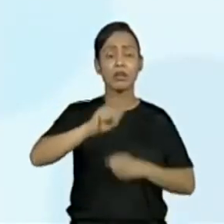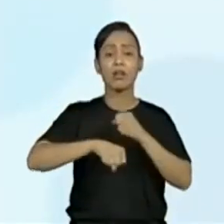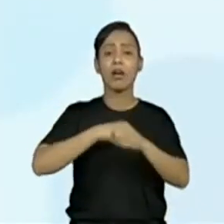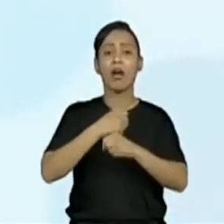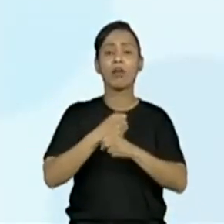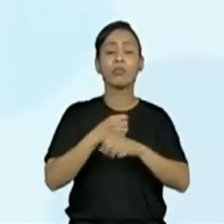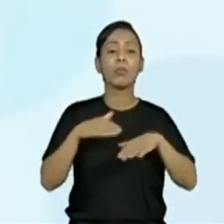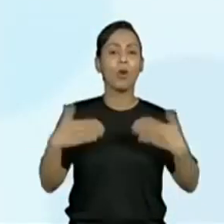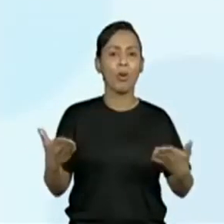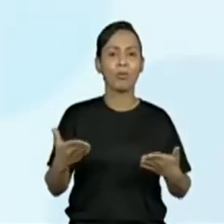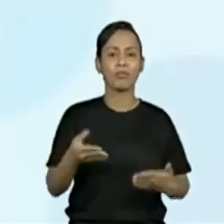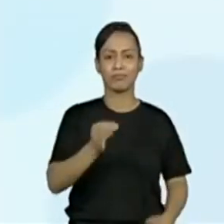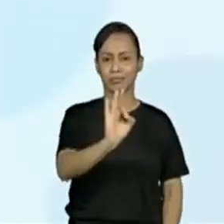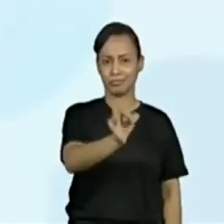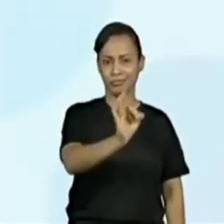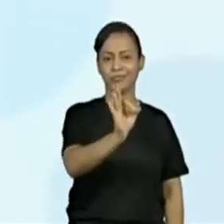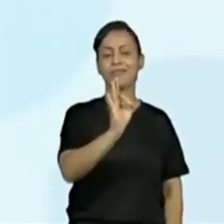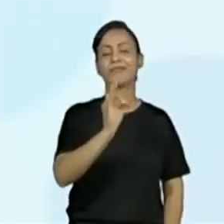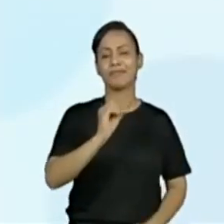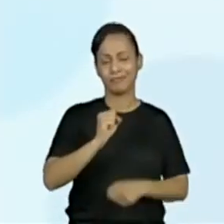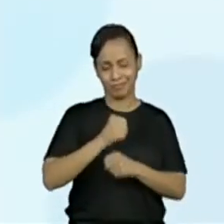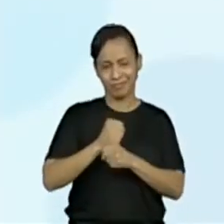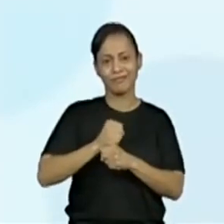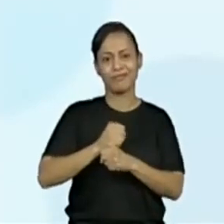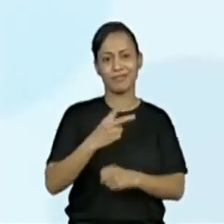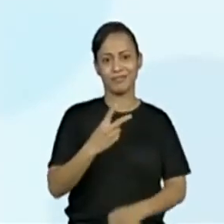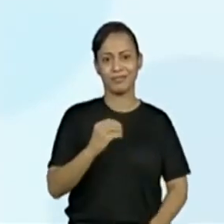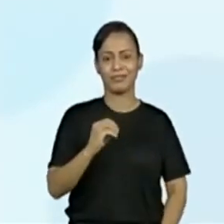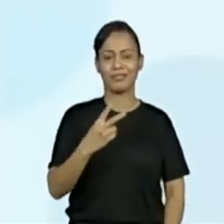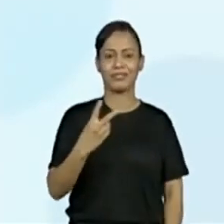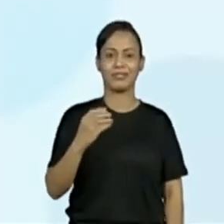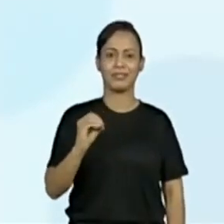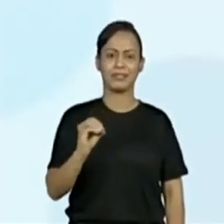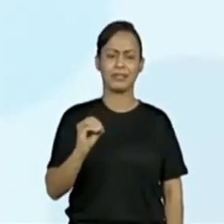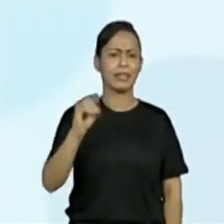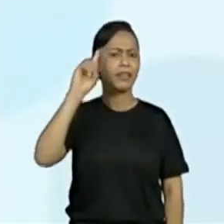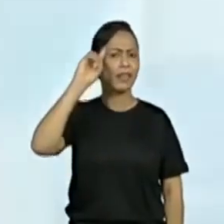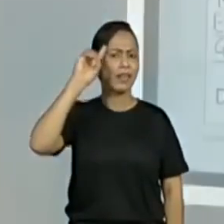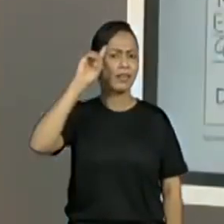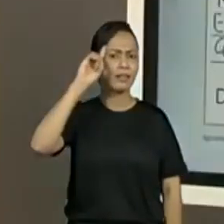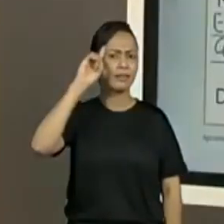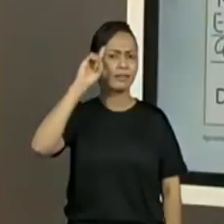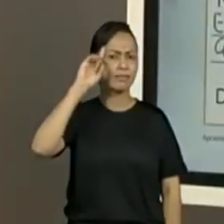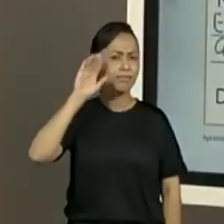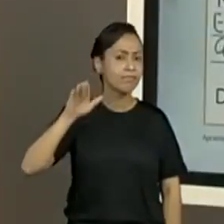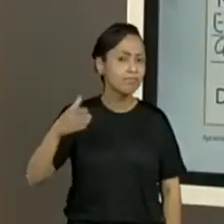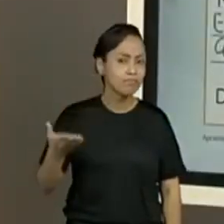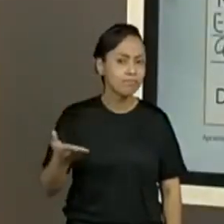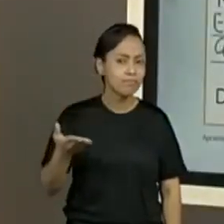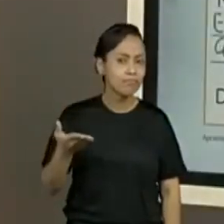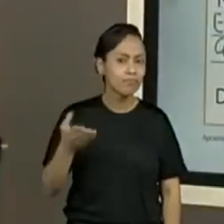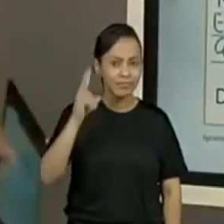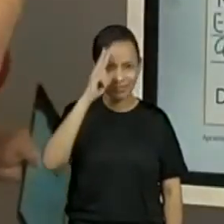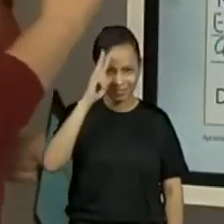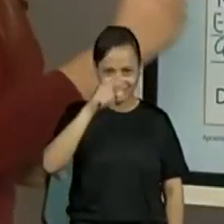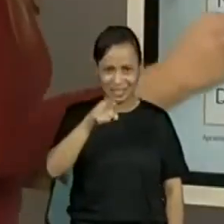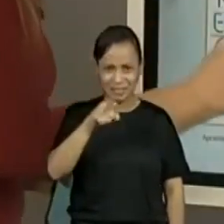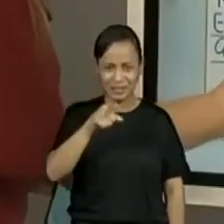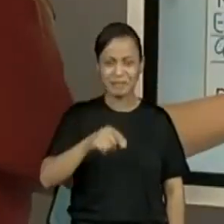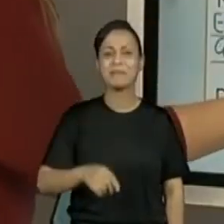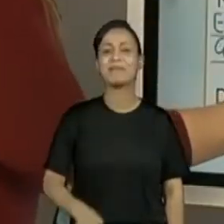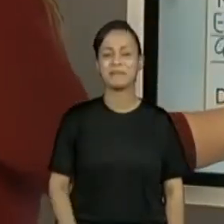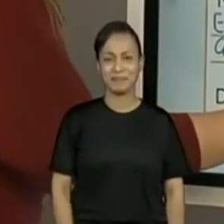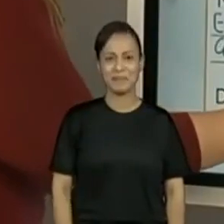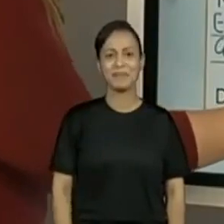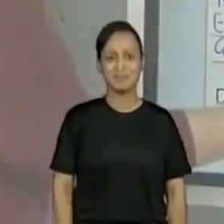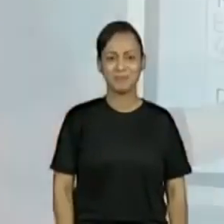2020. Será que vocês lembram qual era a data? Até para perceber o tempo dessa notícia. Pode falar, A